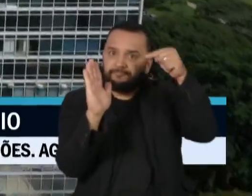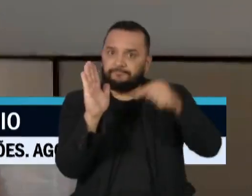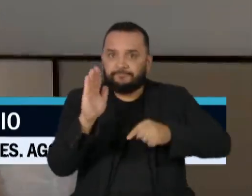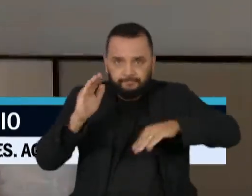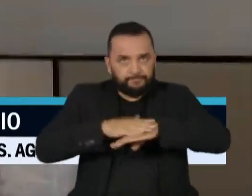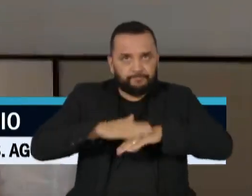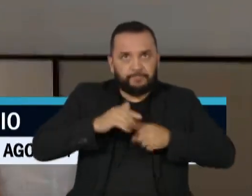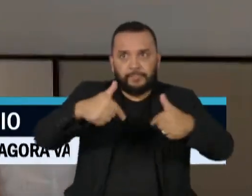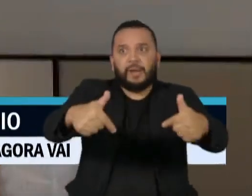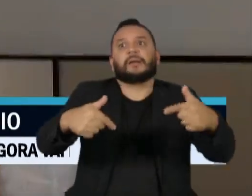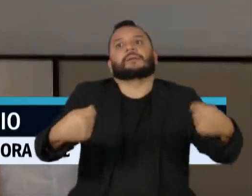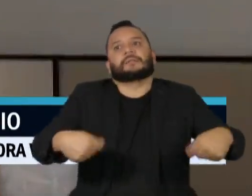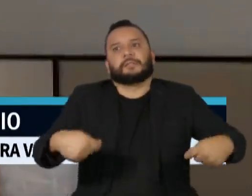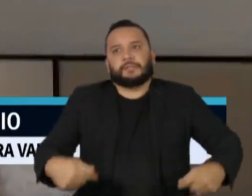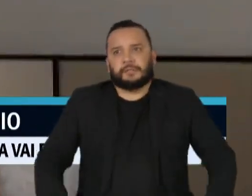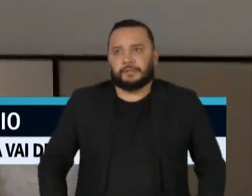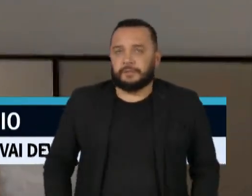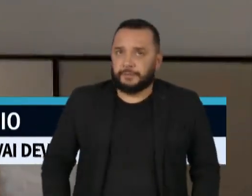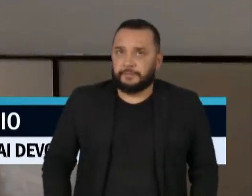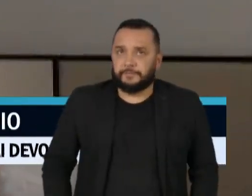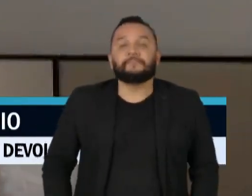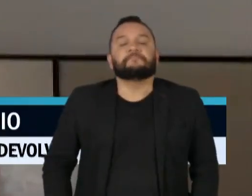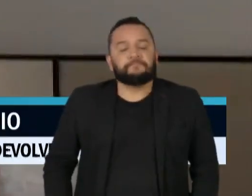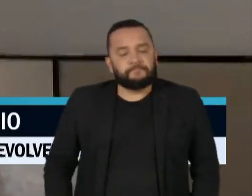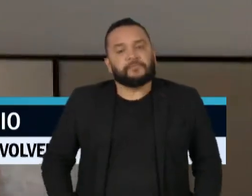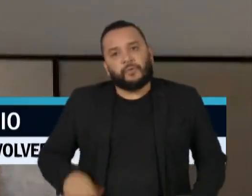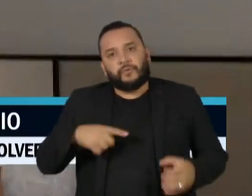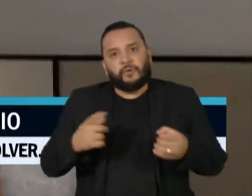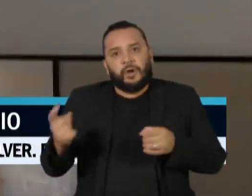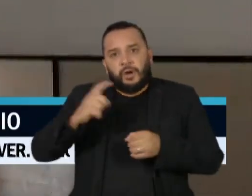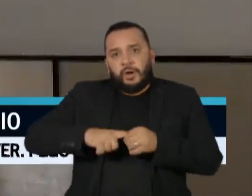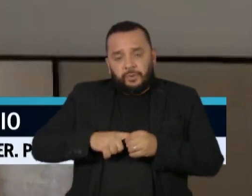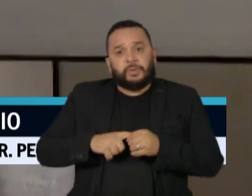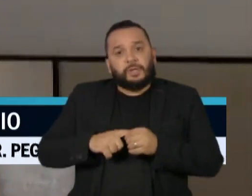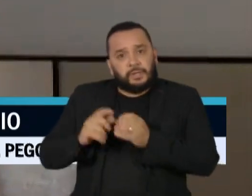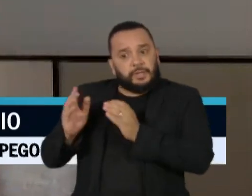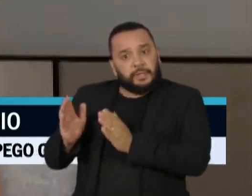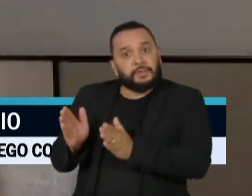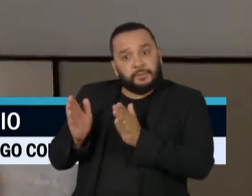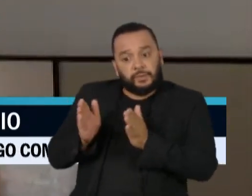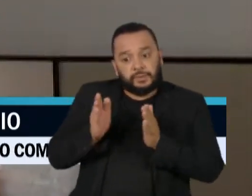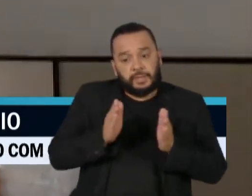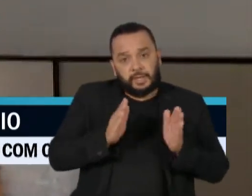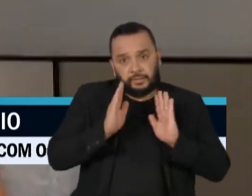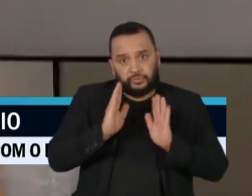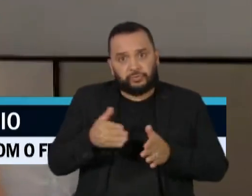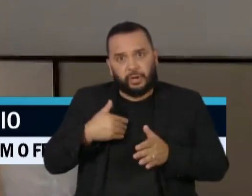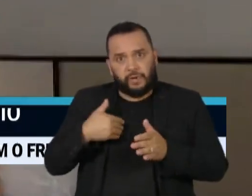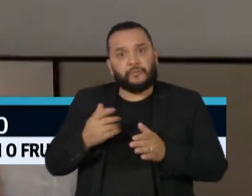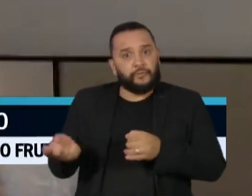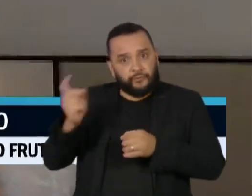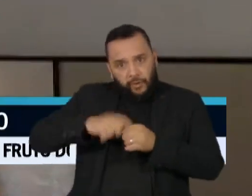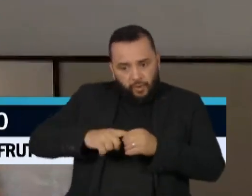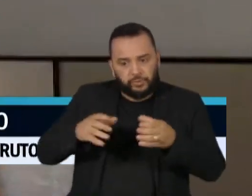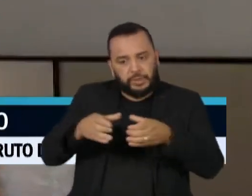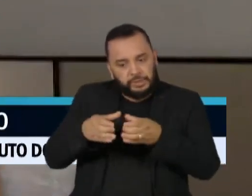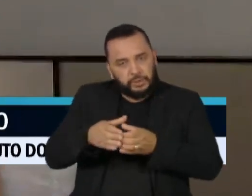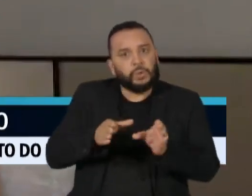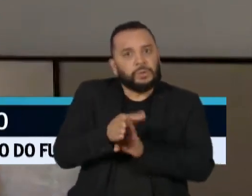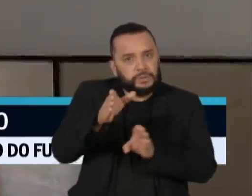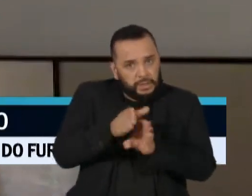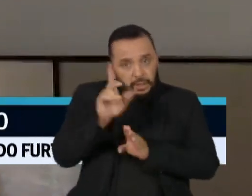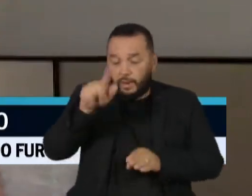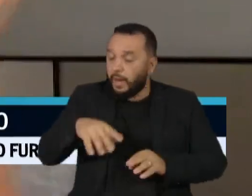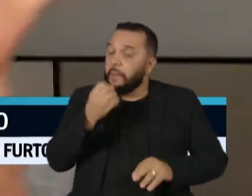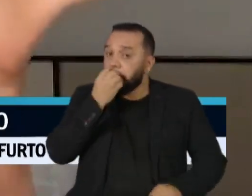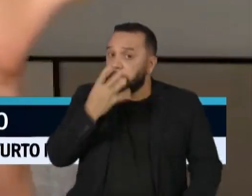em prática. A retomada desse processo de participação, escuta, já é muito bom, já representa uma inflexão